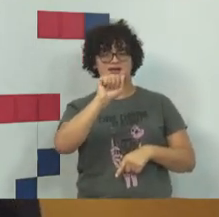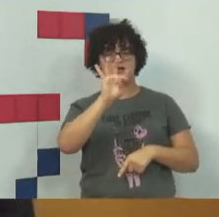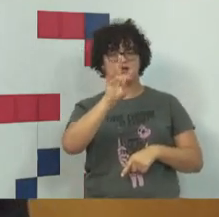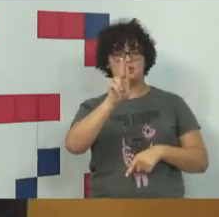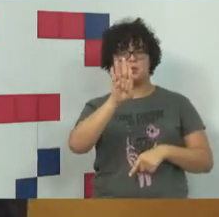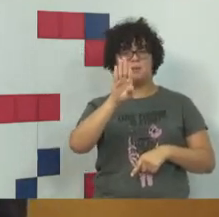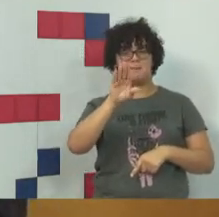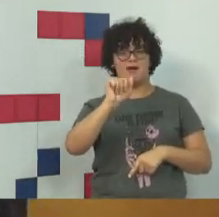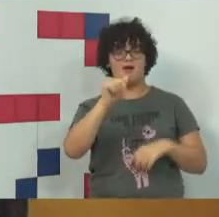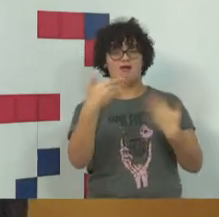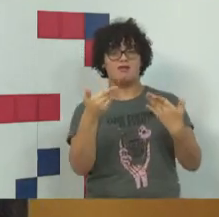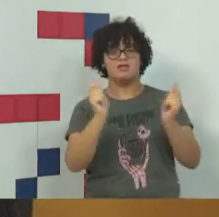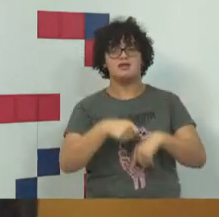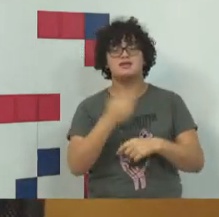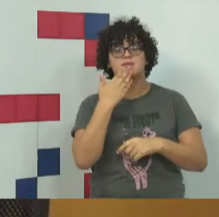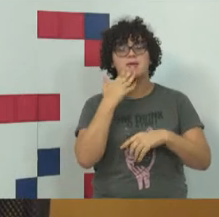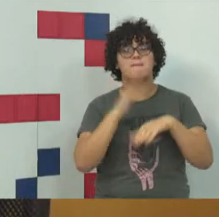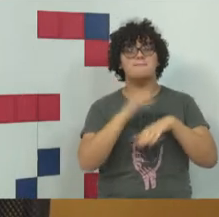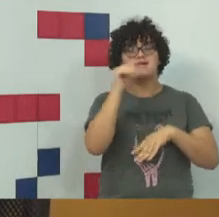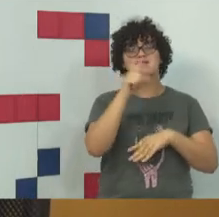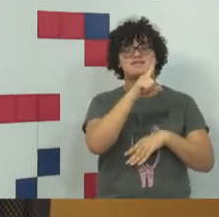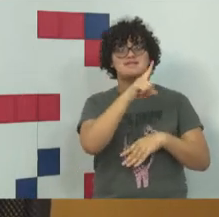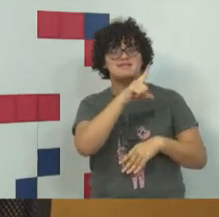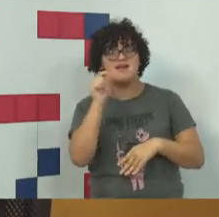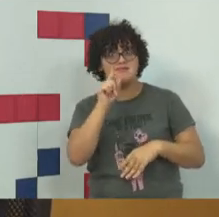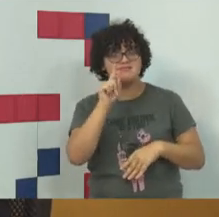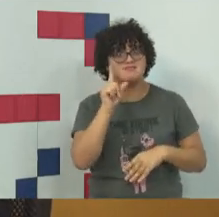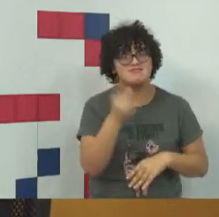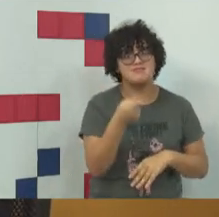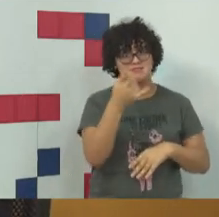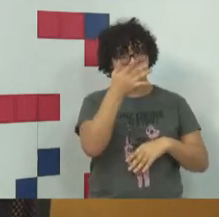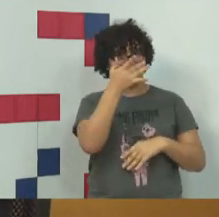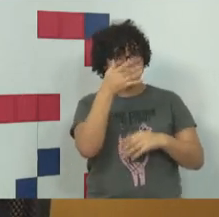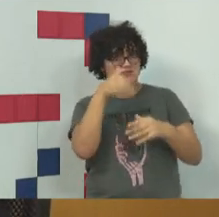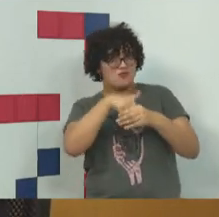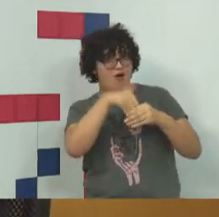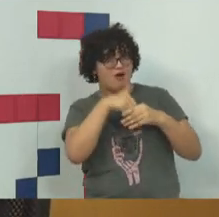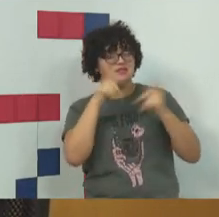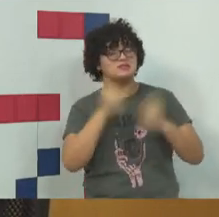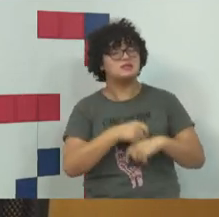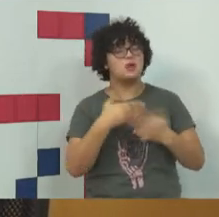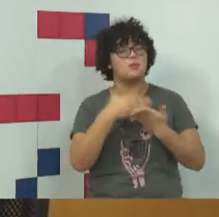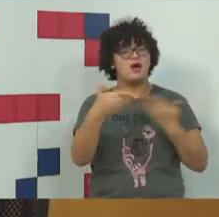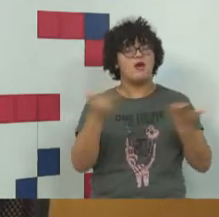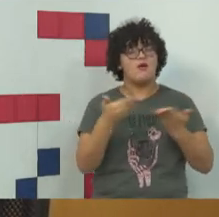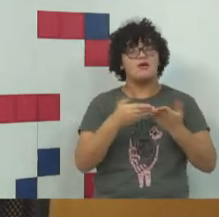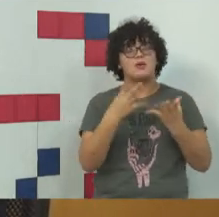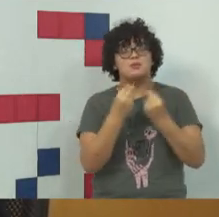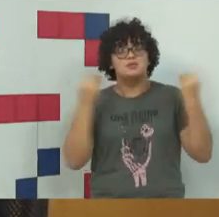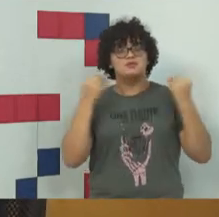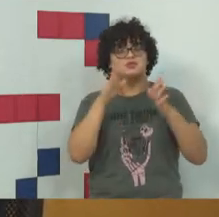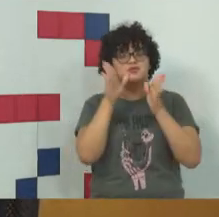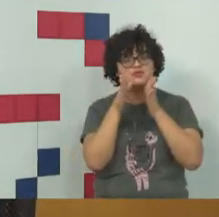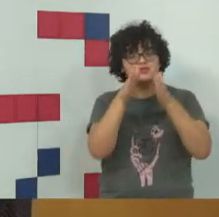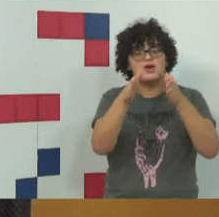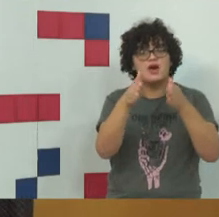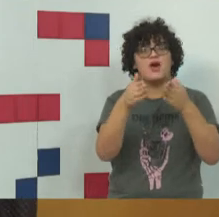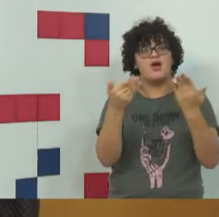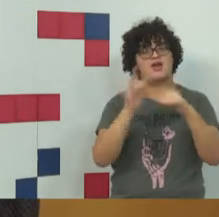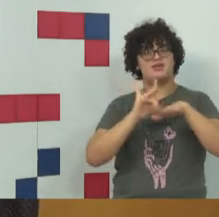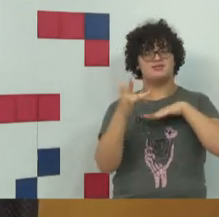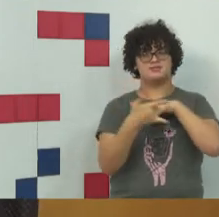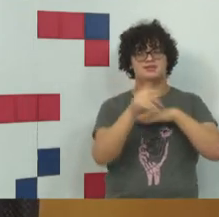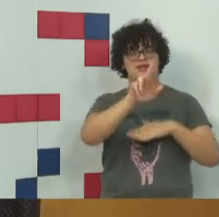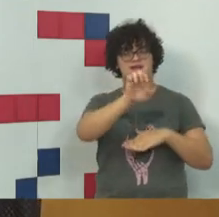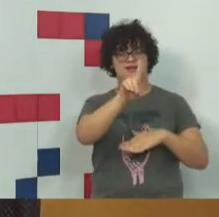2018, com mais de 106 mil votos. O convidado realizou sua campanha com grande enfoque em rede social